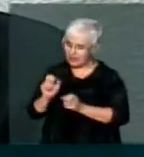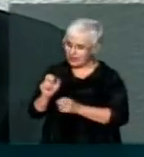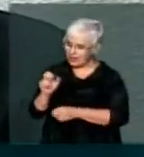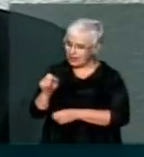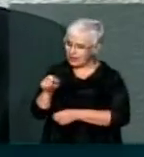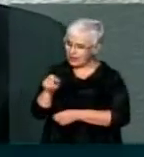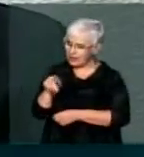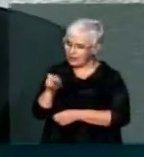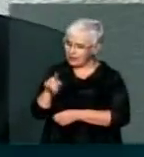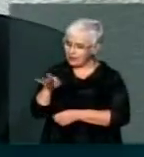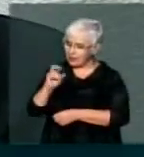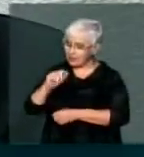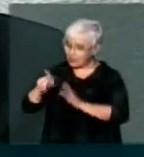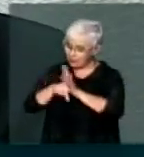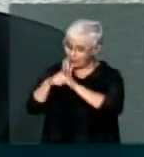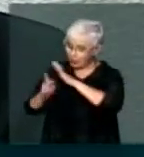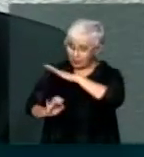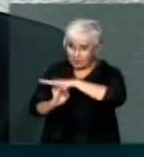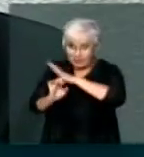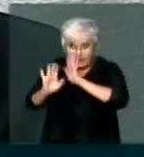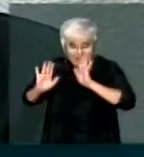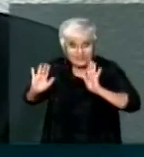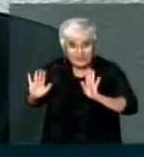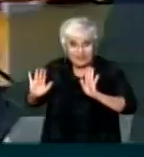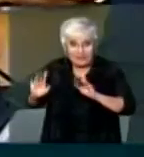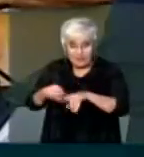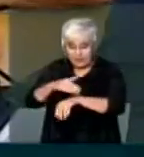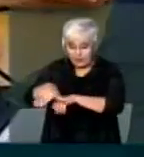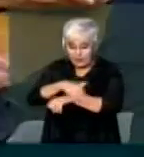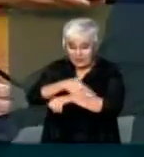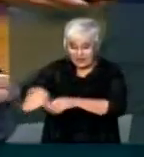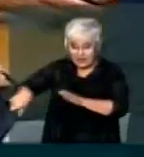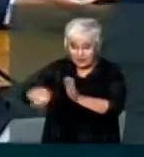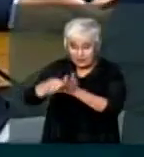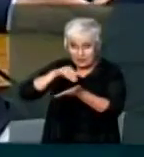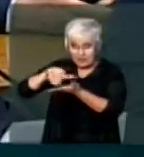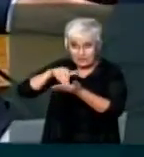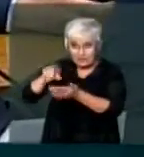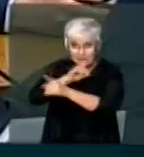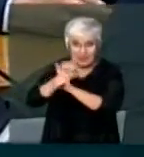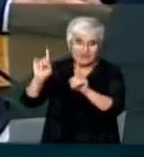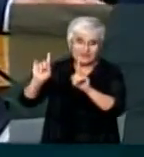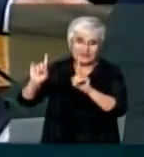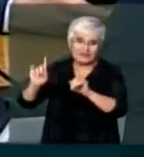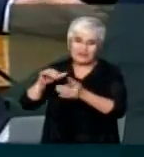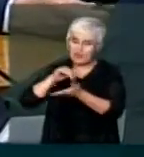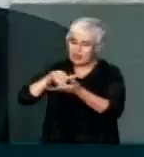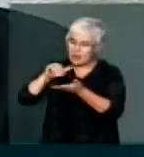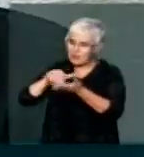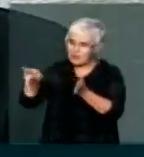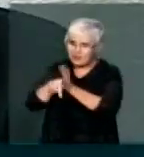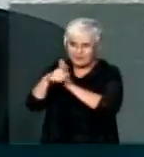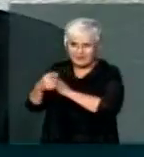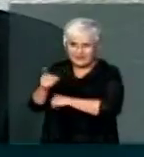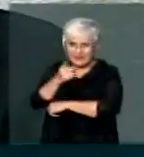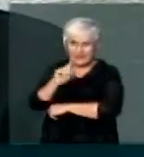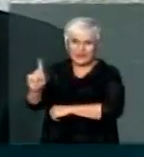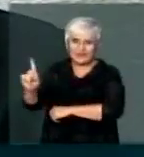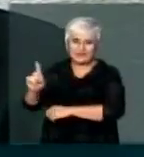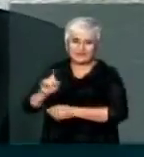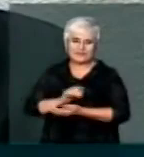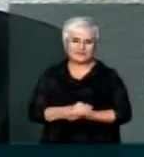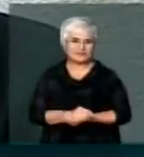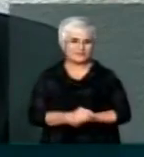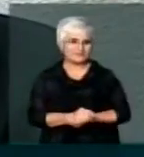pertence à empresa, então. Mas a empresa funcionava lá e o senhor morava lá? Não, a empresa não funcionava lá. Ela tinha, bom,